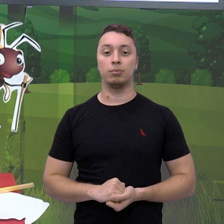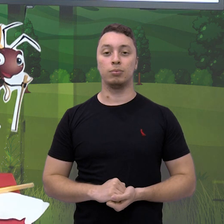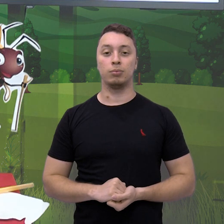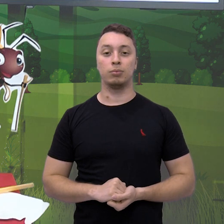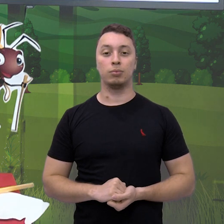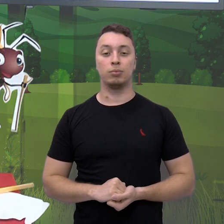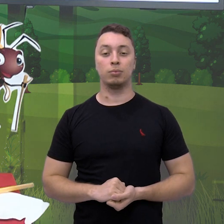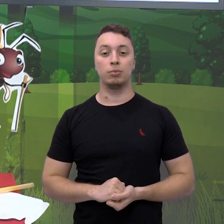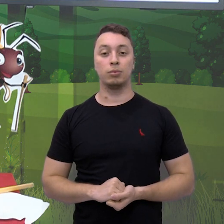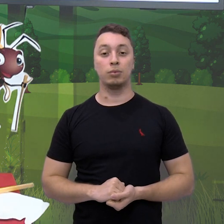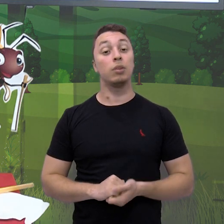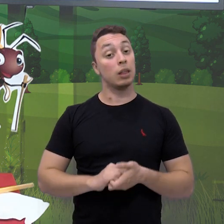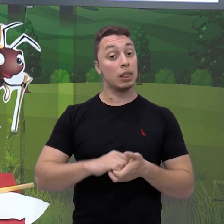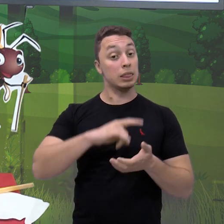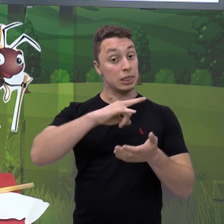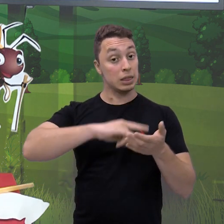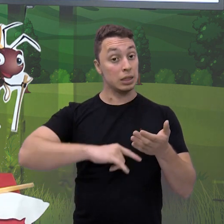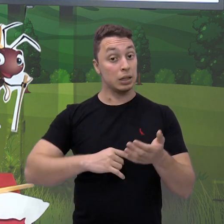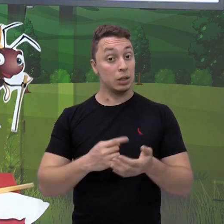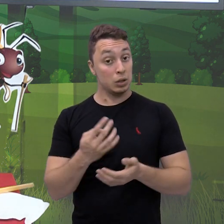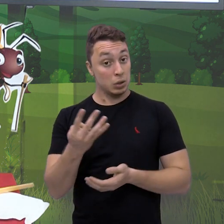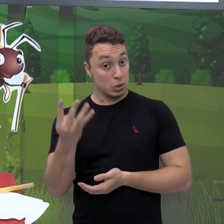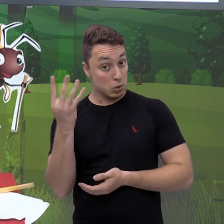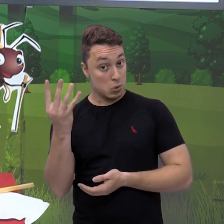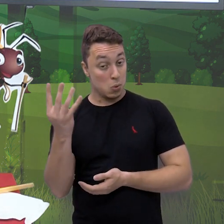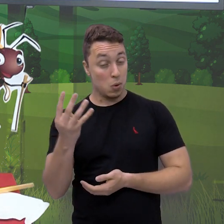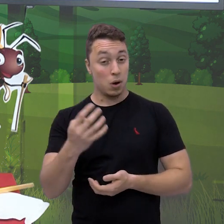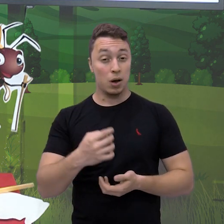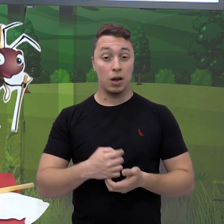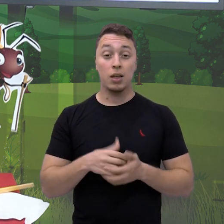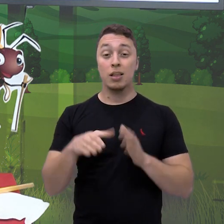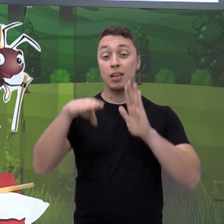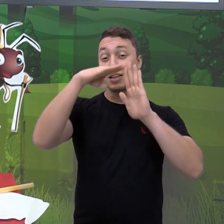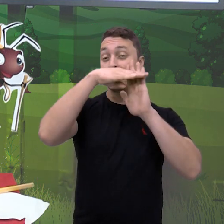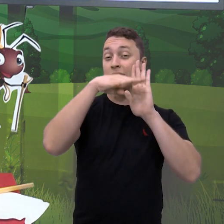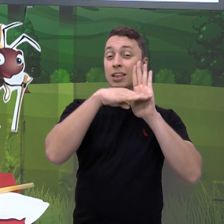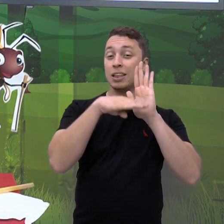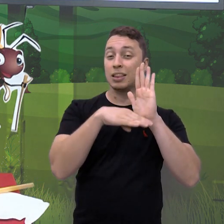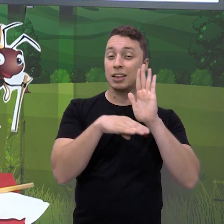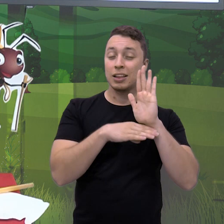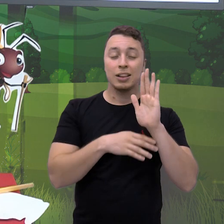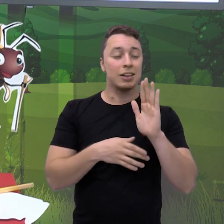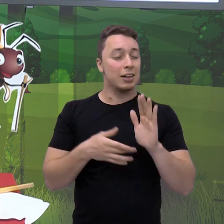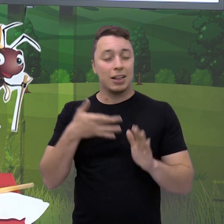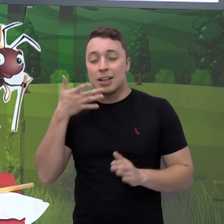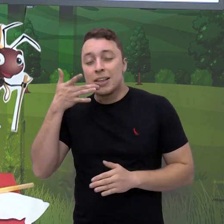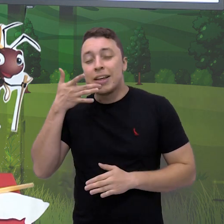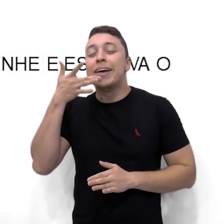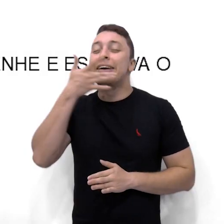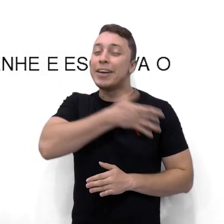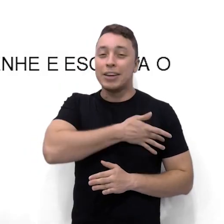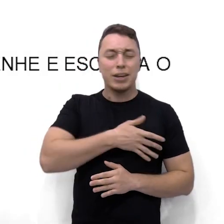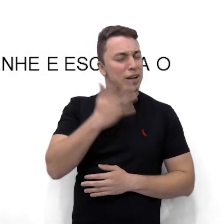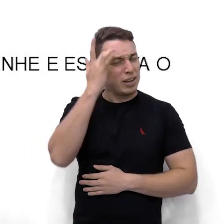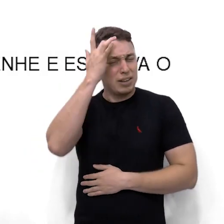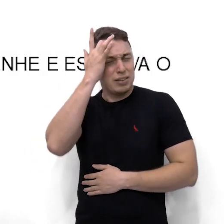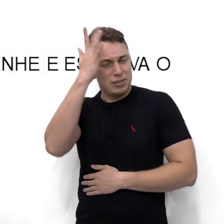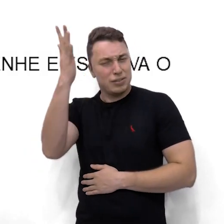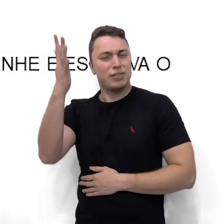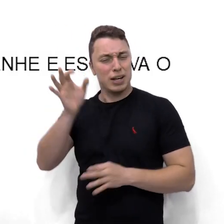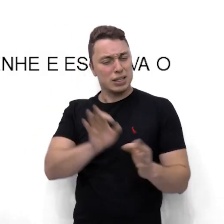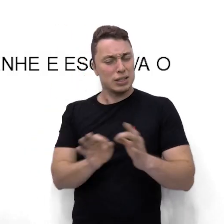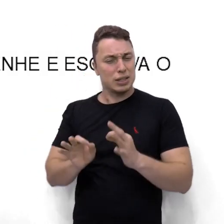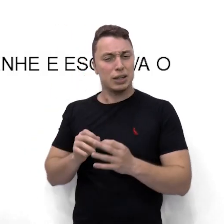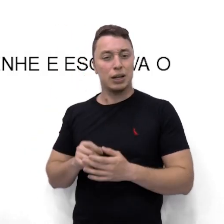A nossa quarta questão de hoje é uma receita bem gostosa e bem fácil de fazer. Olha, com o calor do